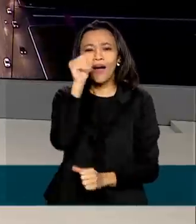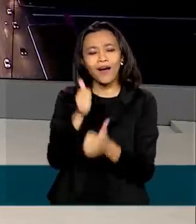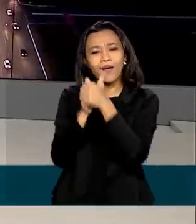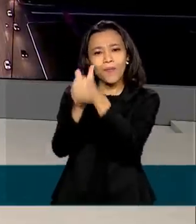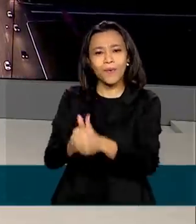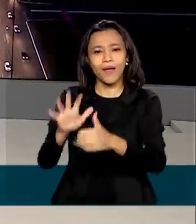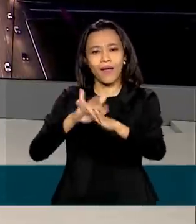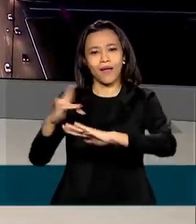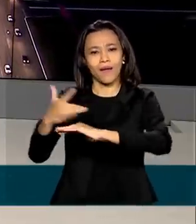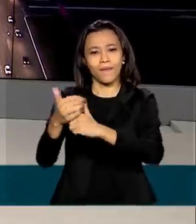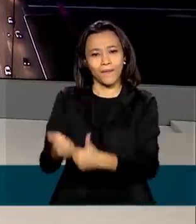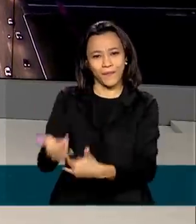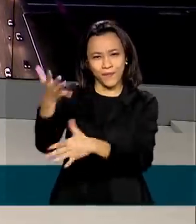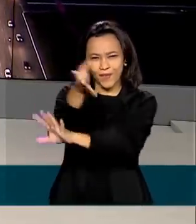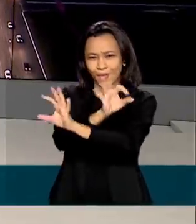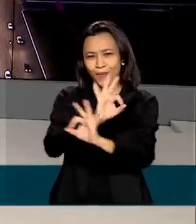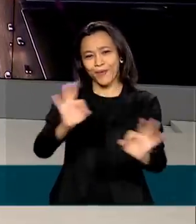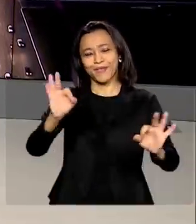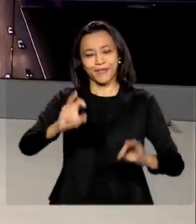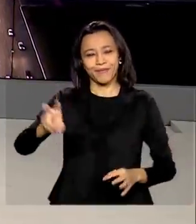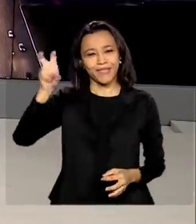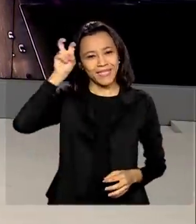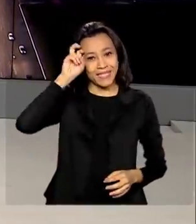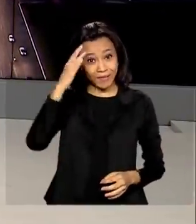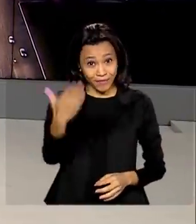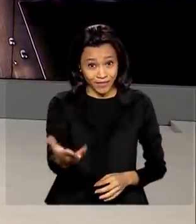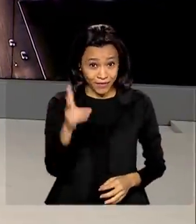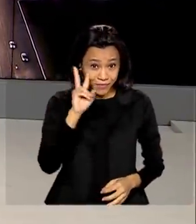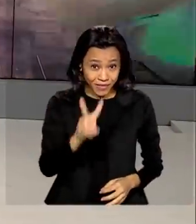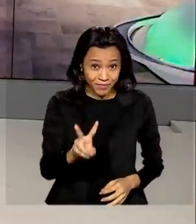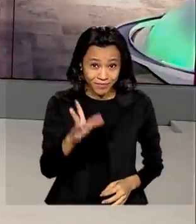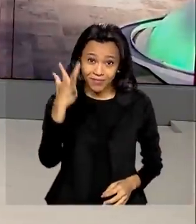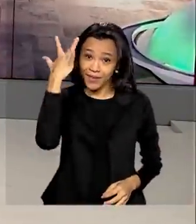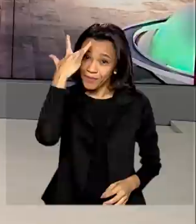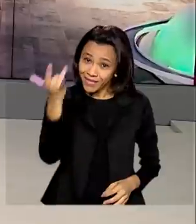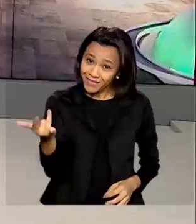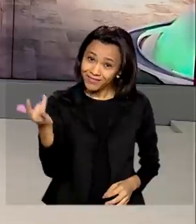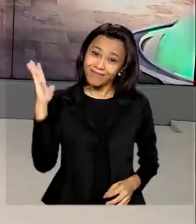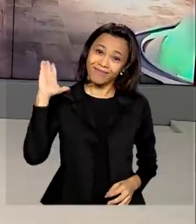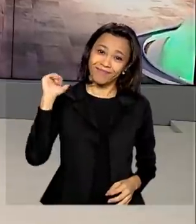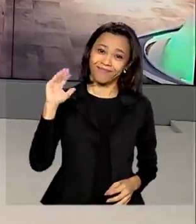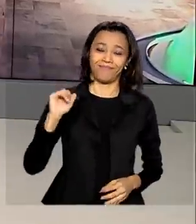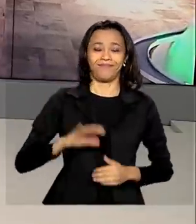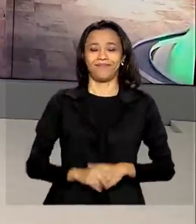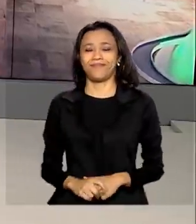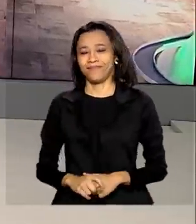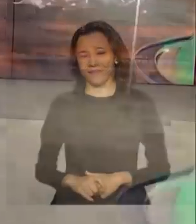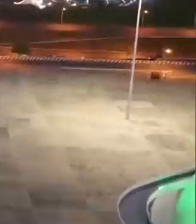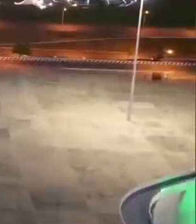pelas redes sociais. Uma ótima quinta-feira para você. Nos vemos amanhã. Até lá. Tchau, tchau.